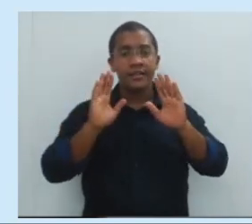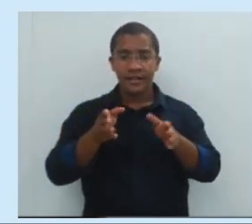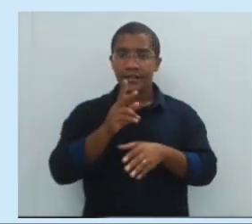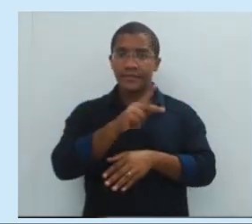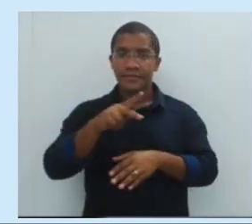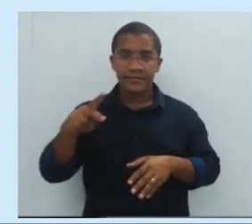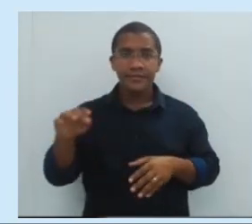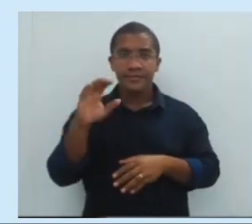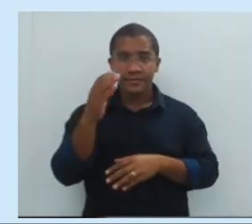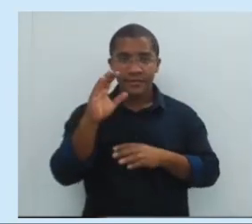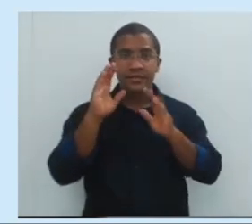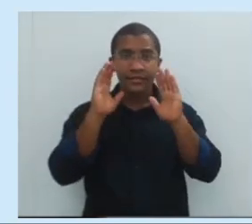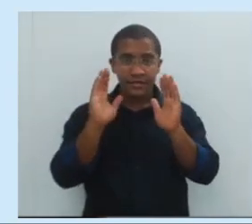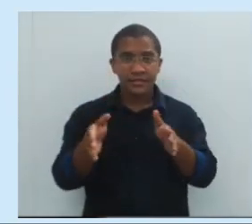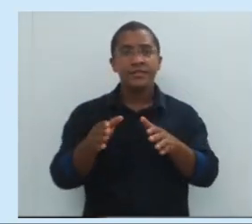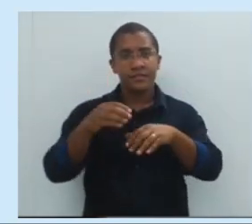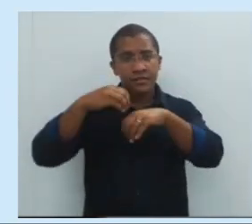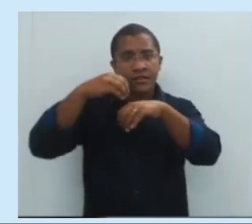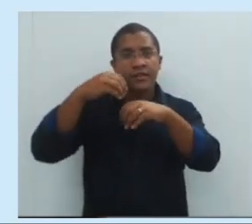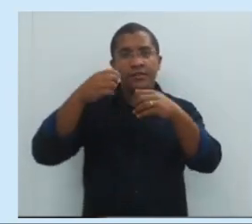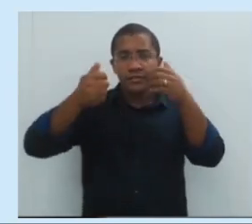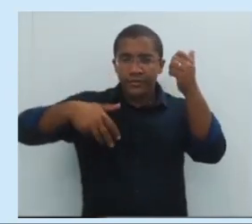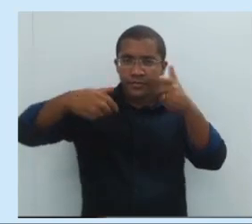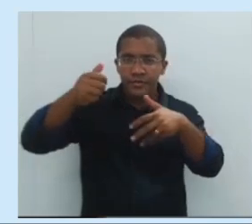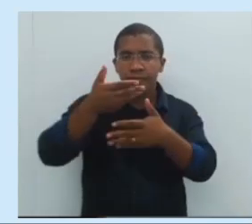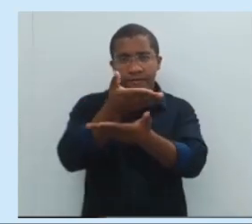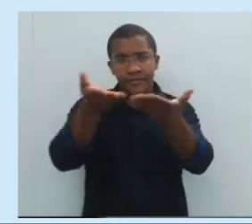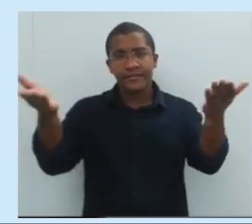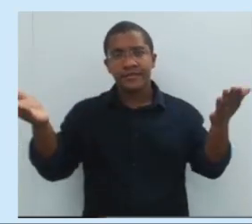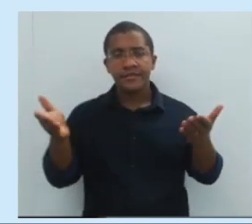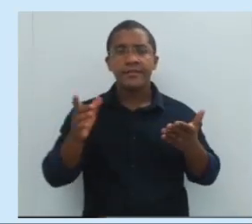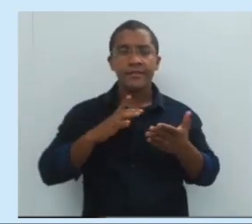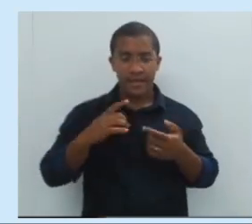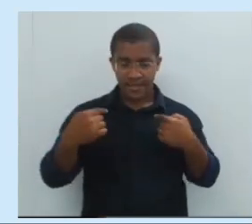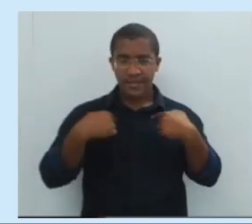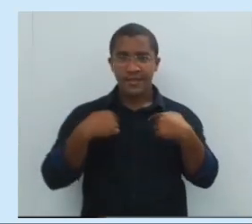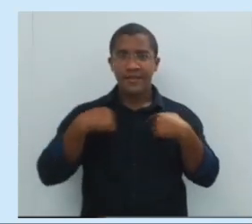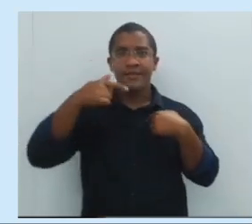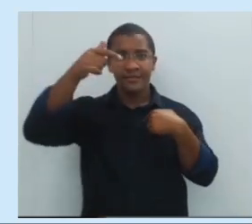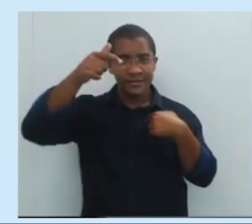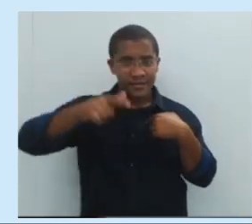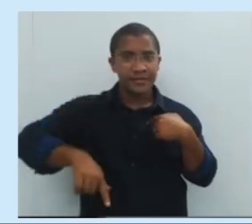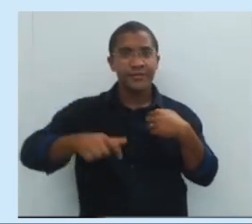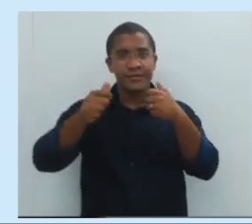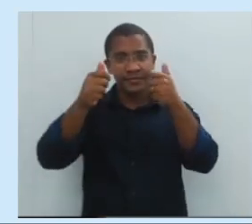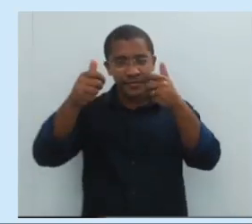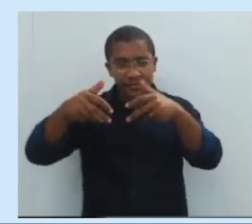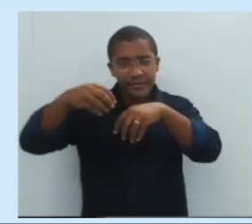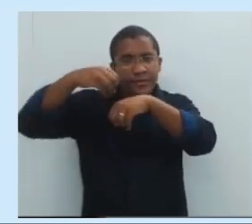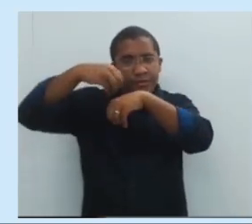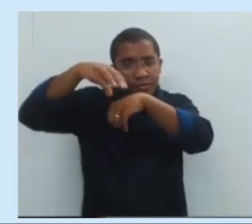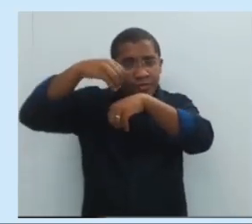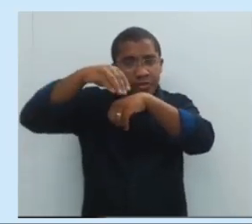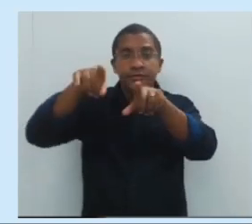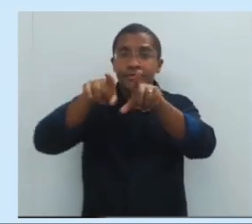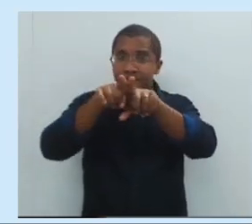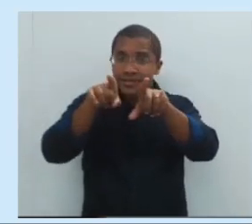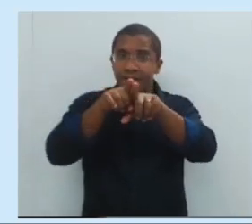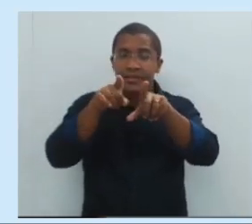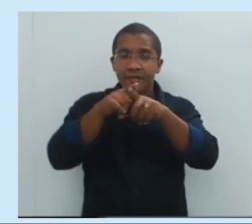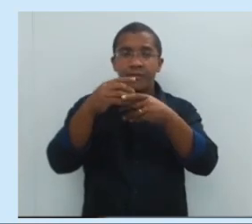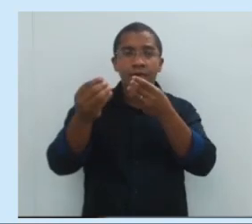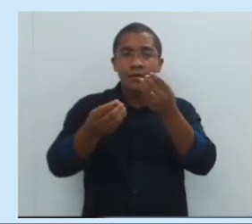professora de ciências já deve ter passado para vocês e Dantas vai dar algumas dicas de